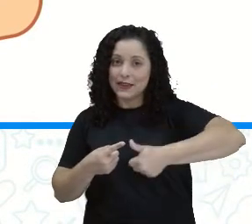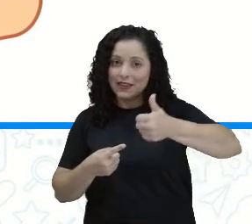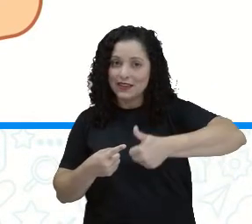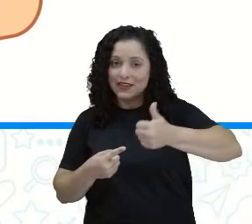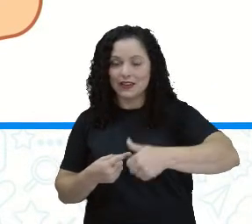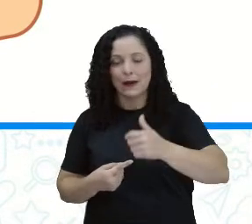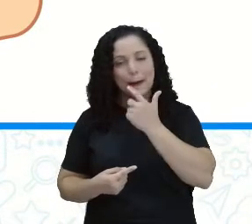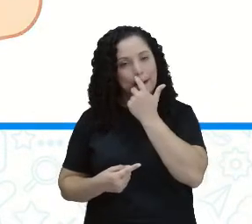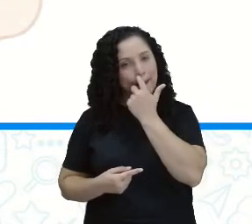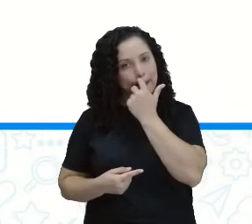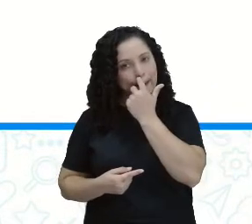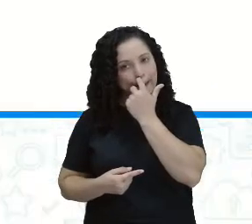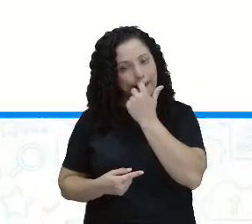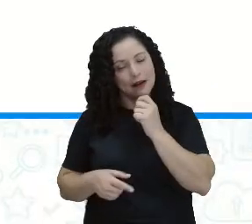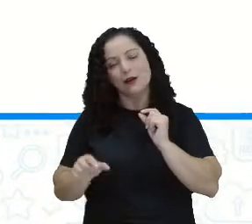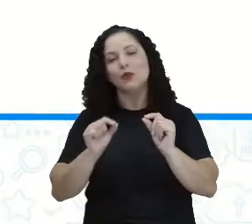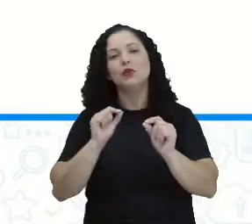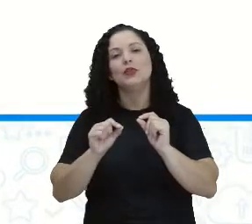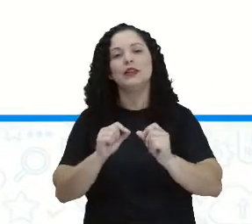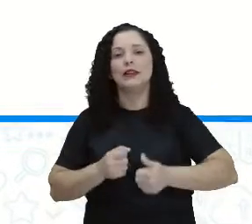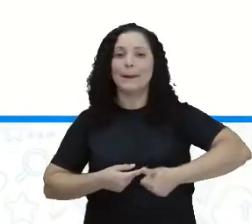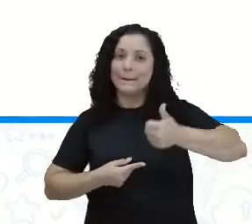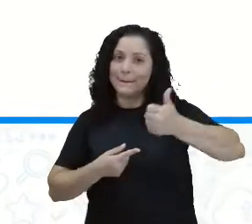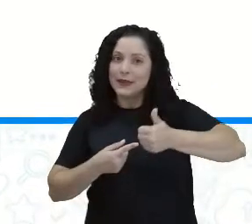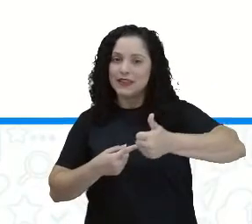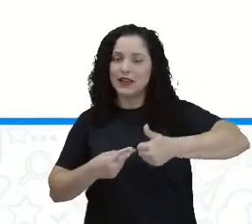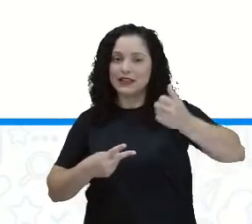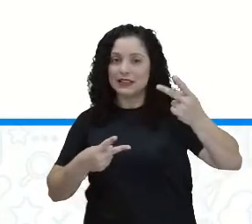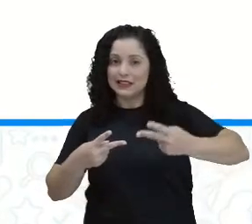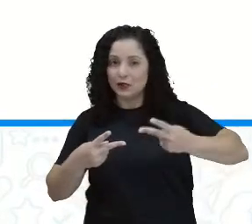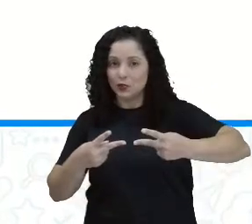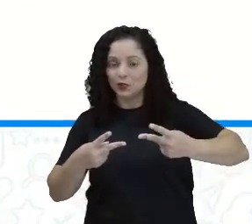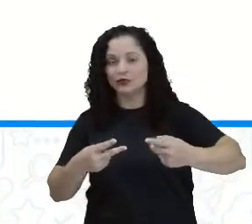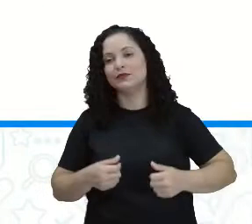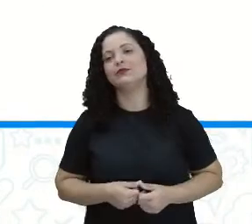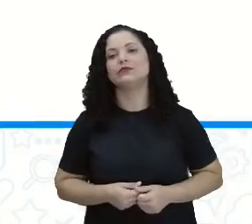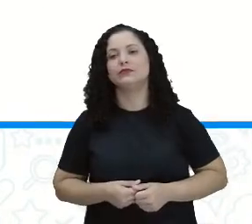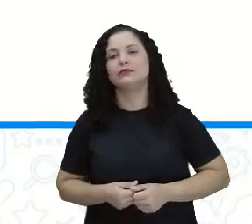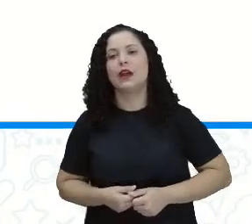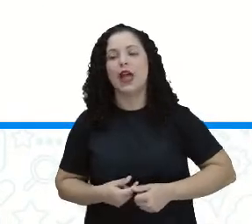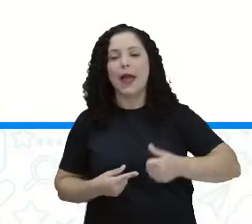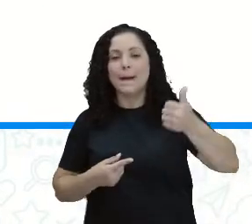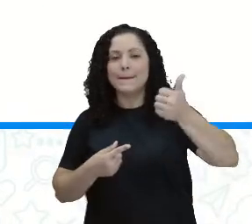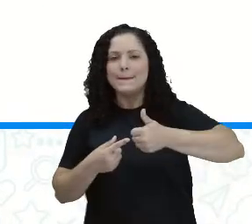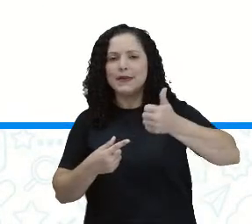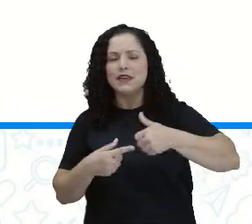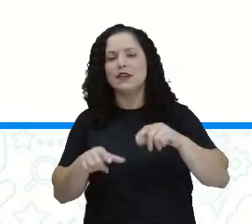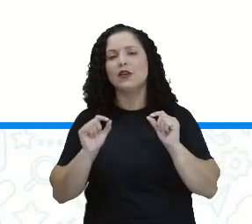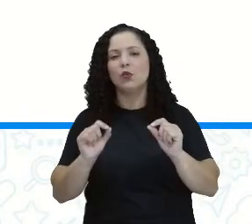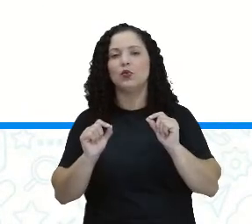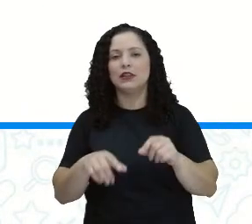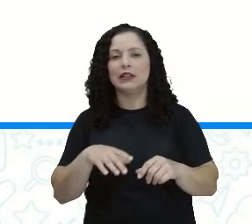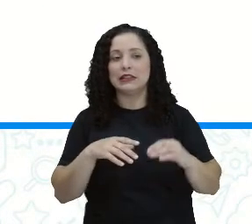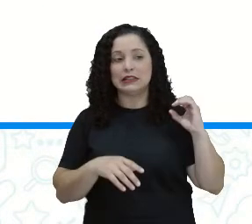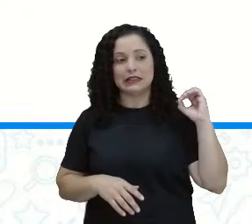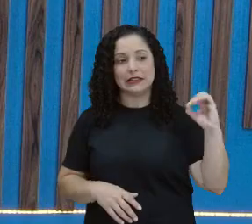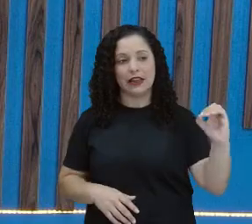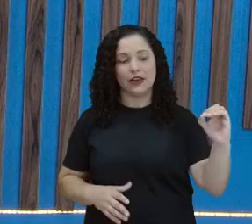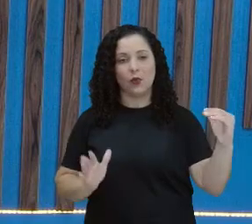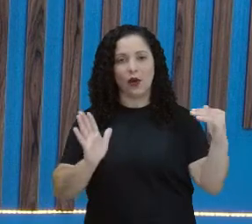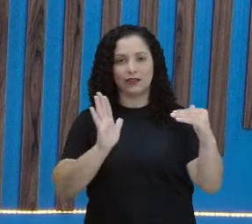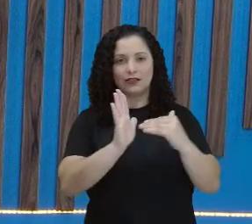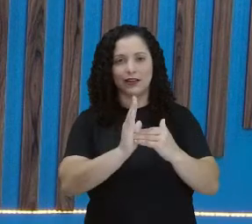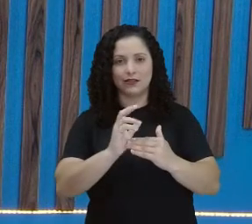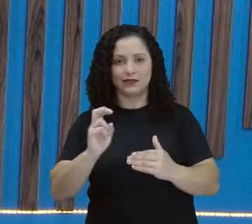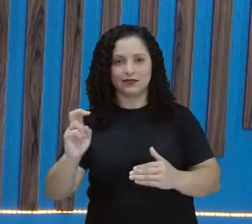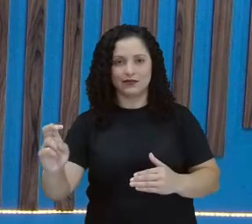que chamamos, segunda infância. Primeira infância de 0 a 5 anos de